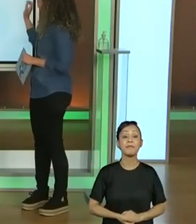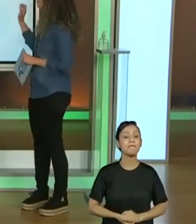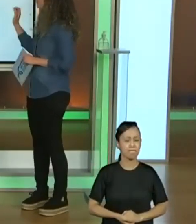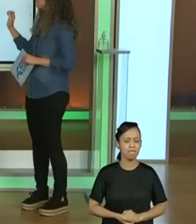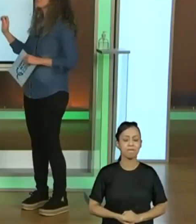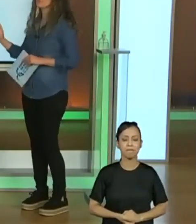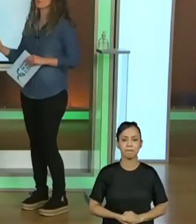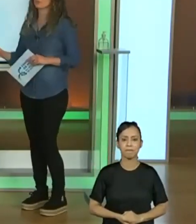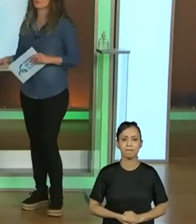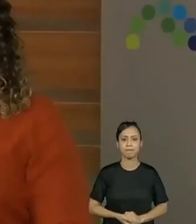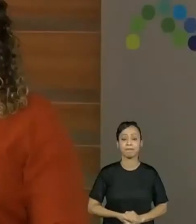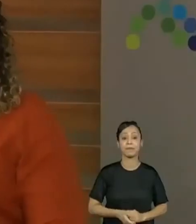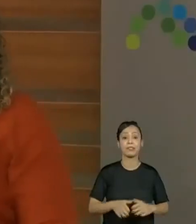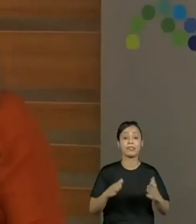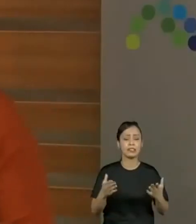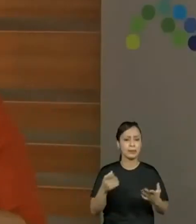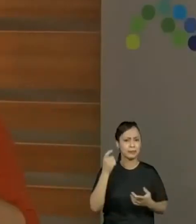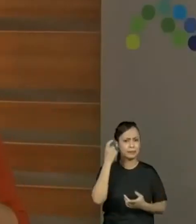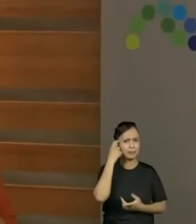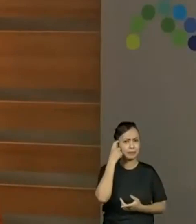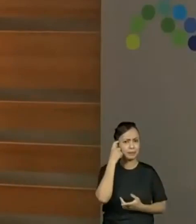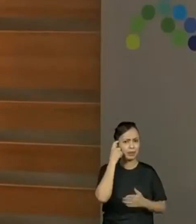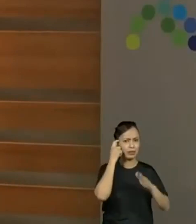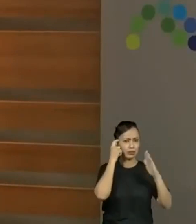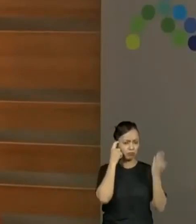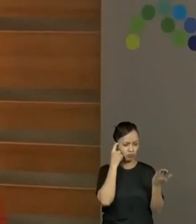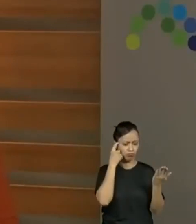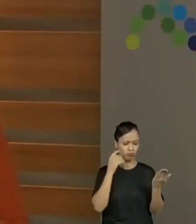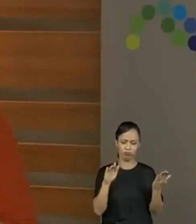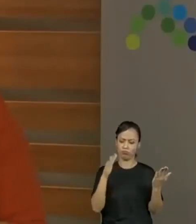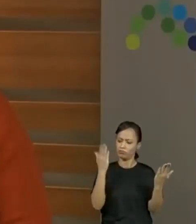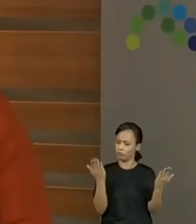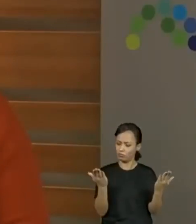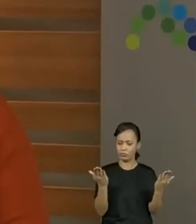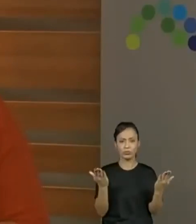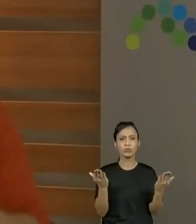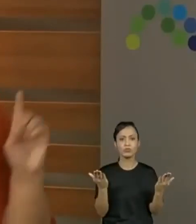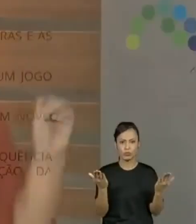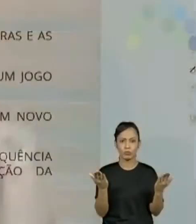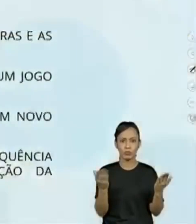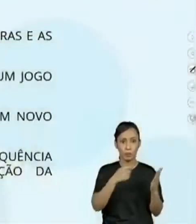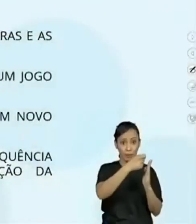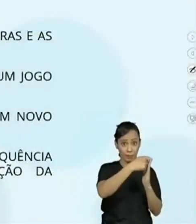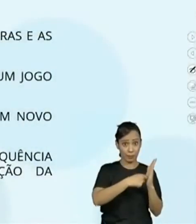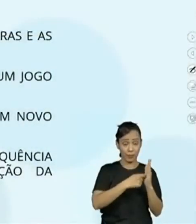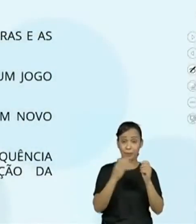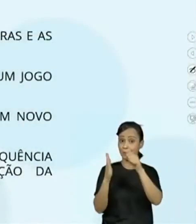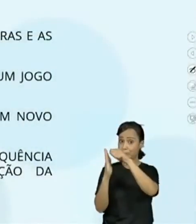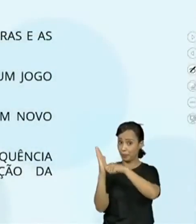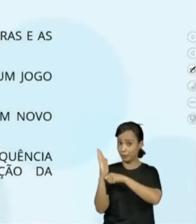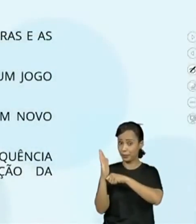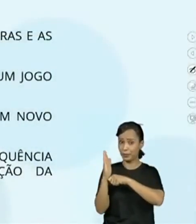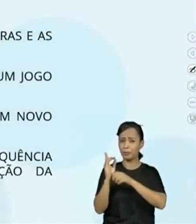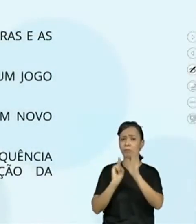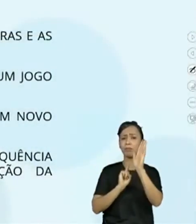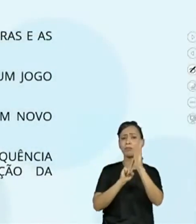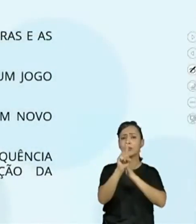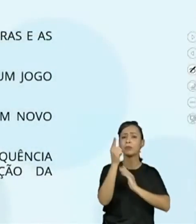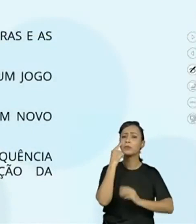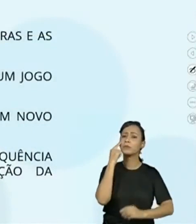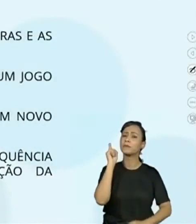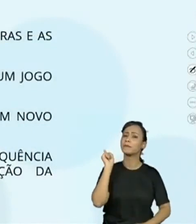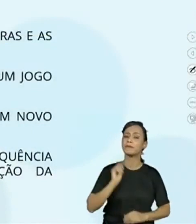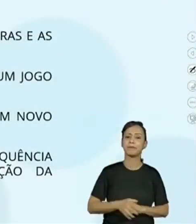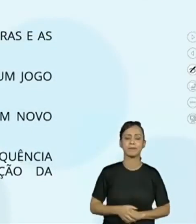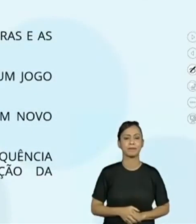Aí. Ou pensando nesses dois textos que a gente trouxe, tem uma pergunta ali. Então, olha lá.